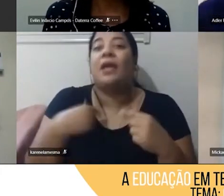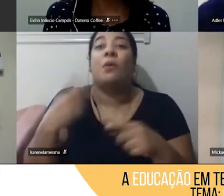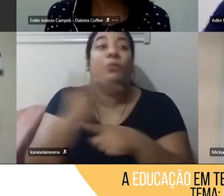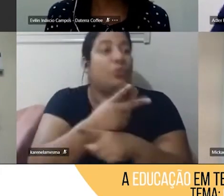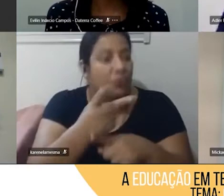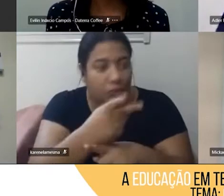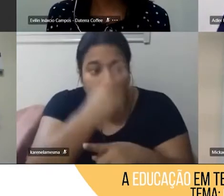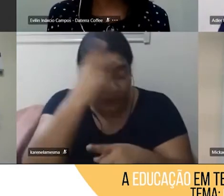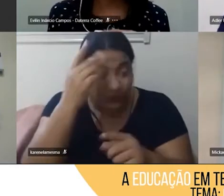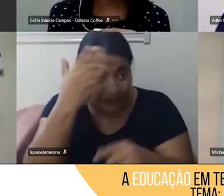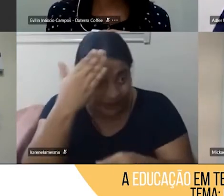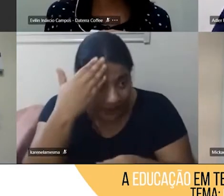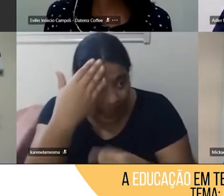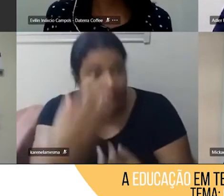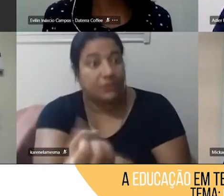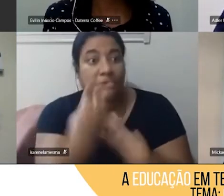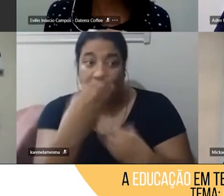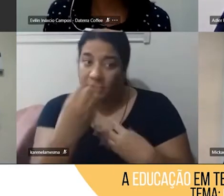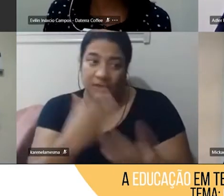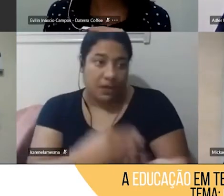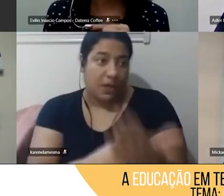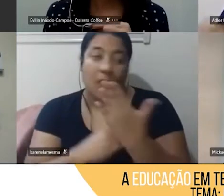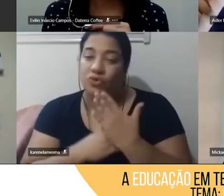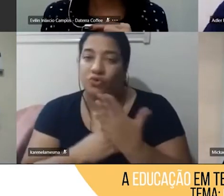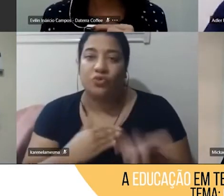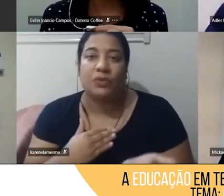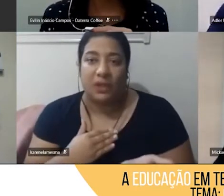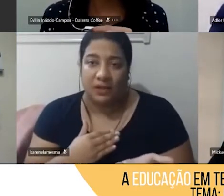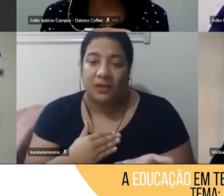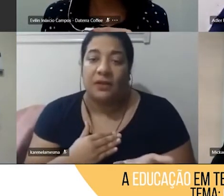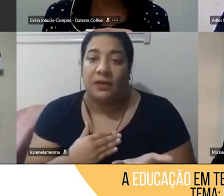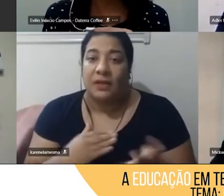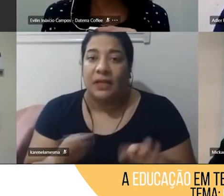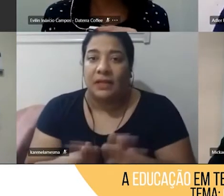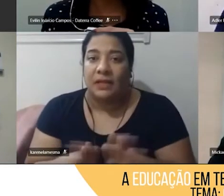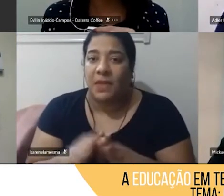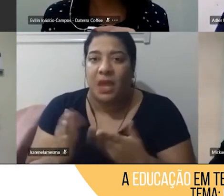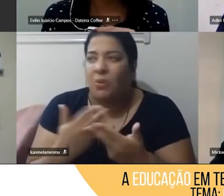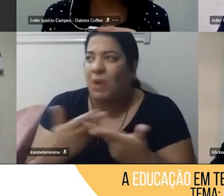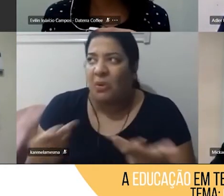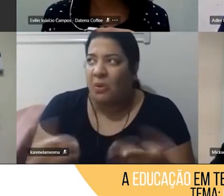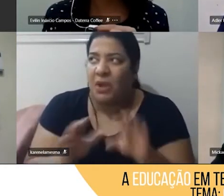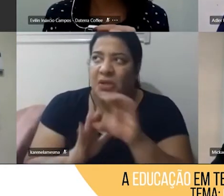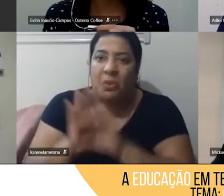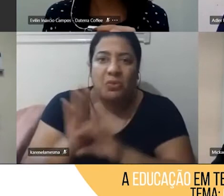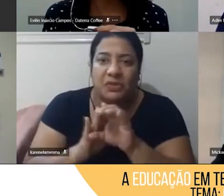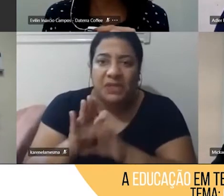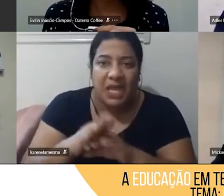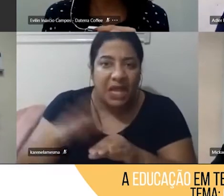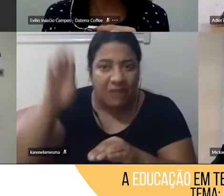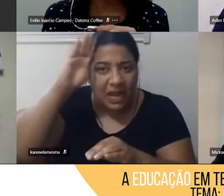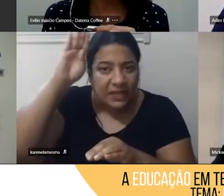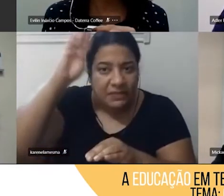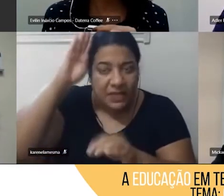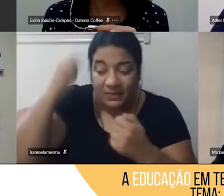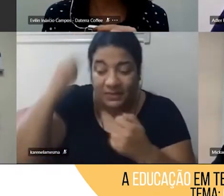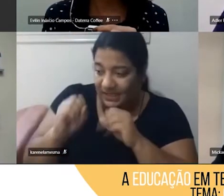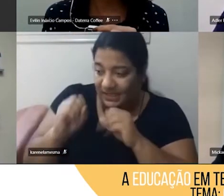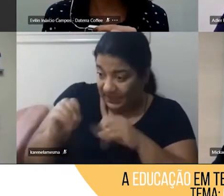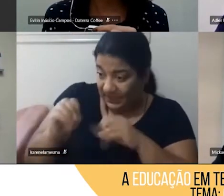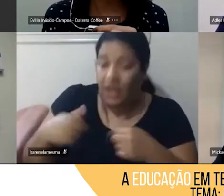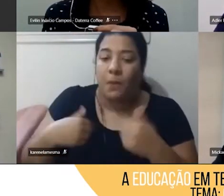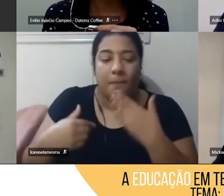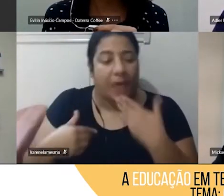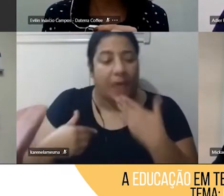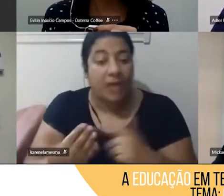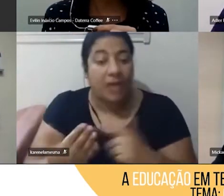saiba mais do que eu para pedir ajuda, sobre algum conceito que a gente tem que passar na academia educar. Então, isso é muito importante, ficou